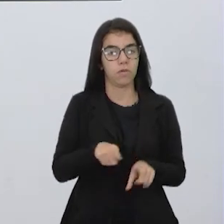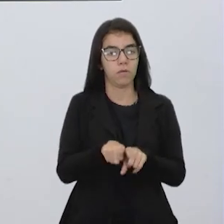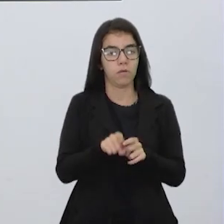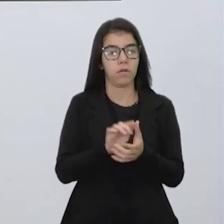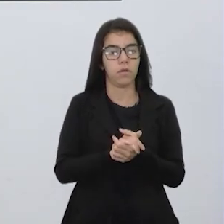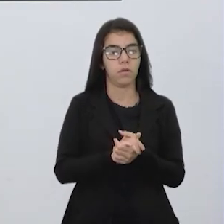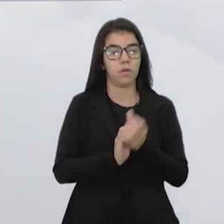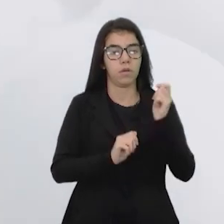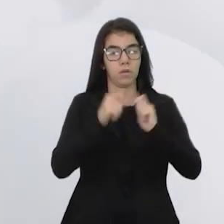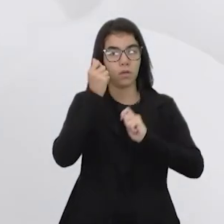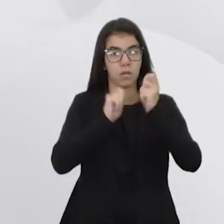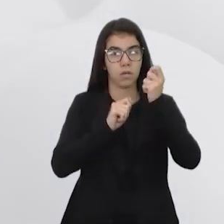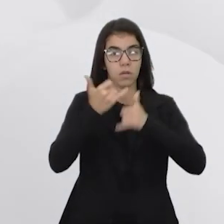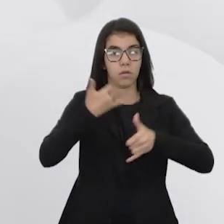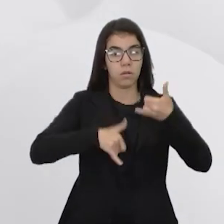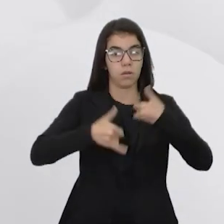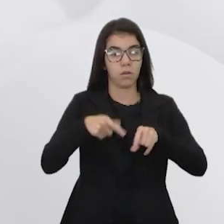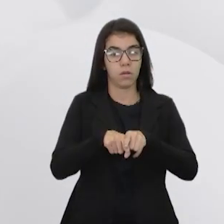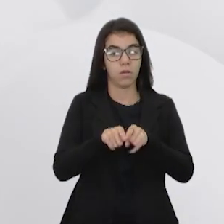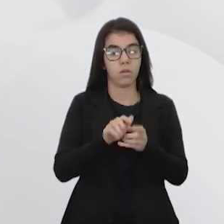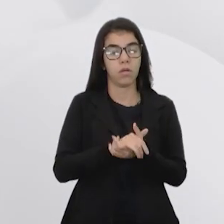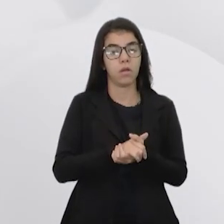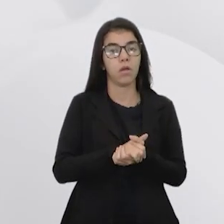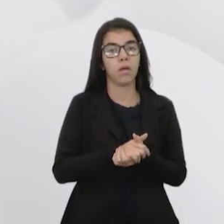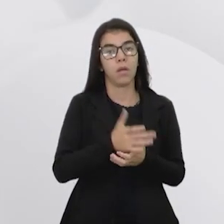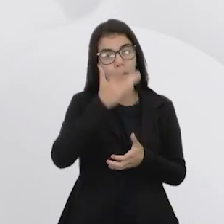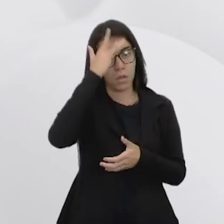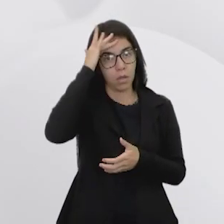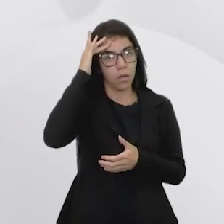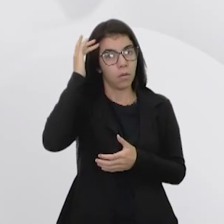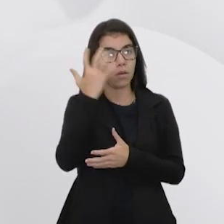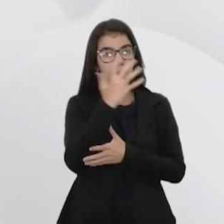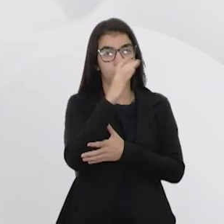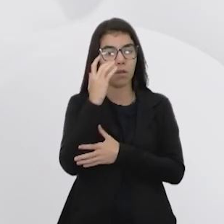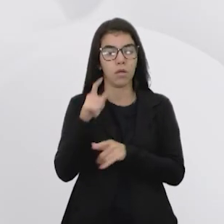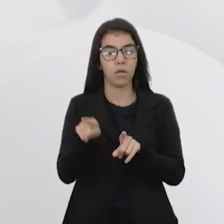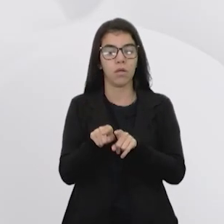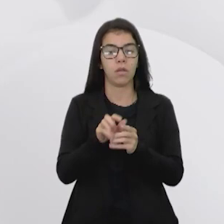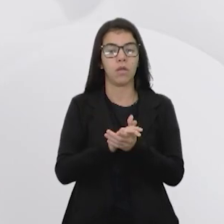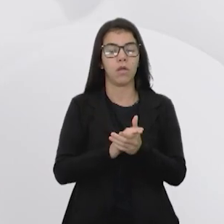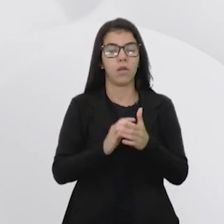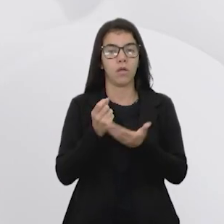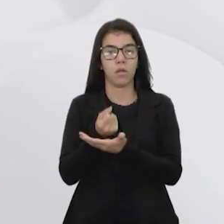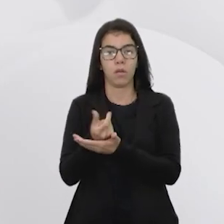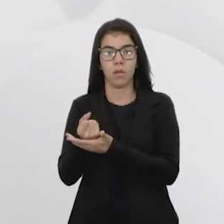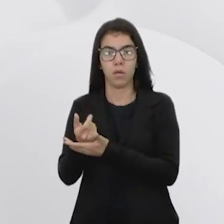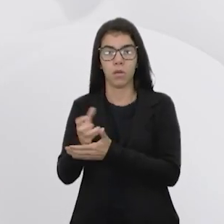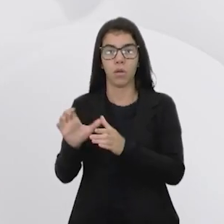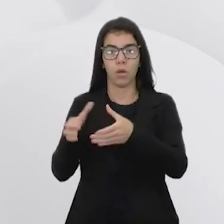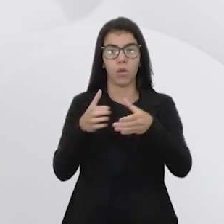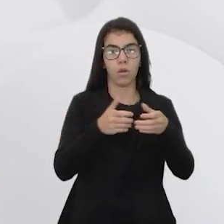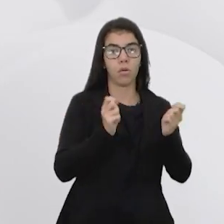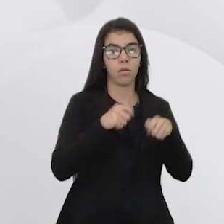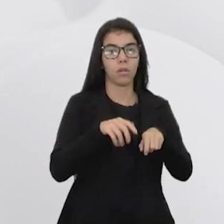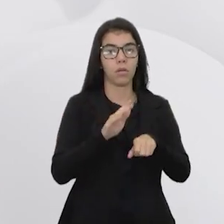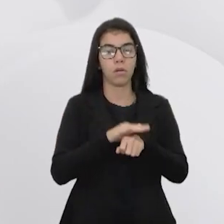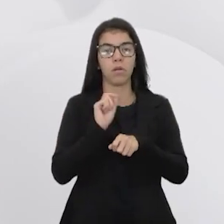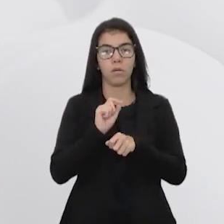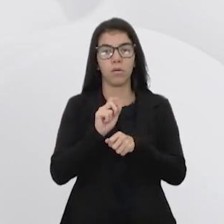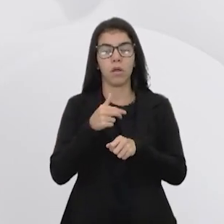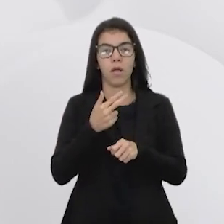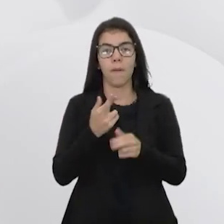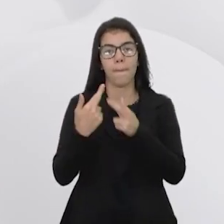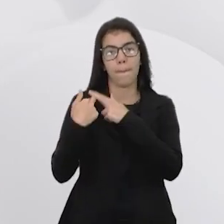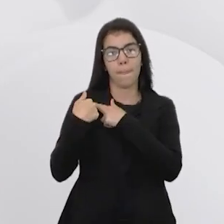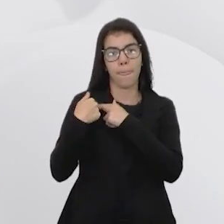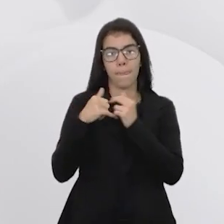Governo, indústria química, ambientalistas e comércio. Tem uma que a gente pode fazer. Cada grupo de alunos, né? Assume um papel.